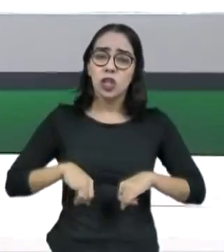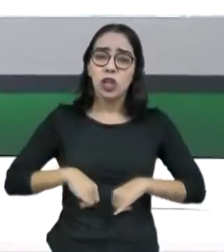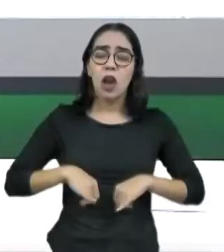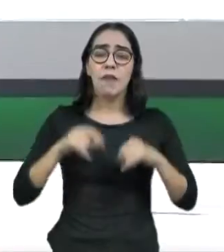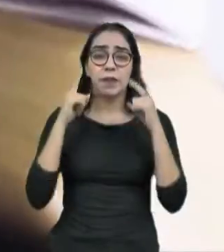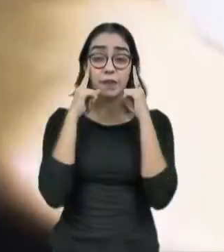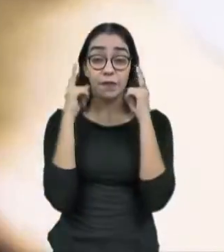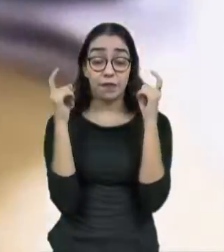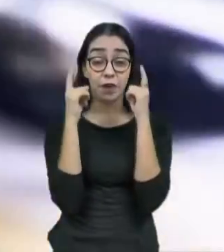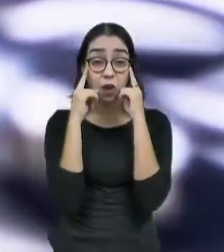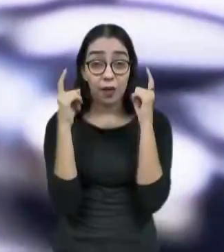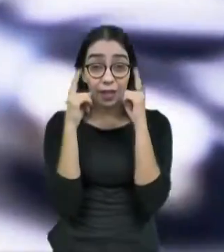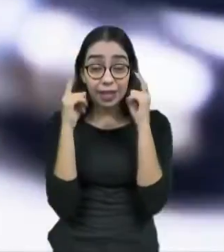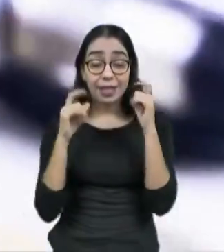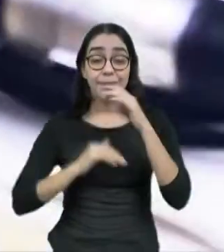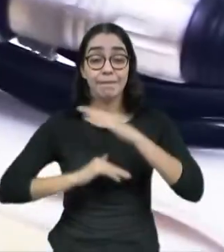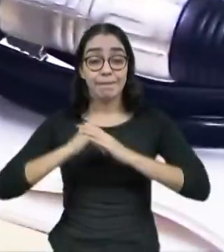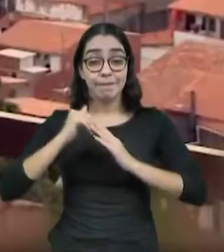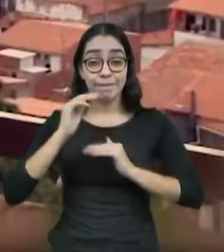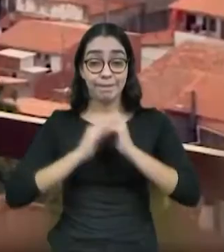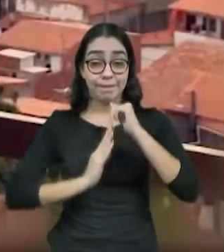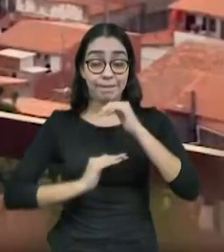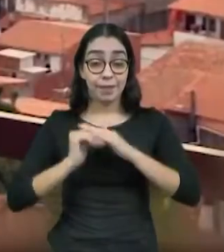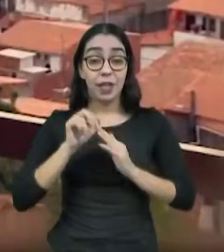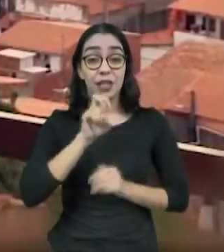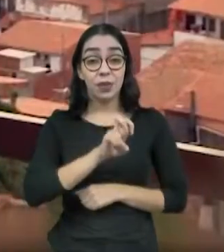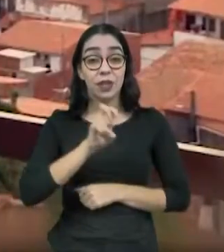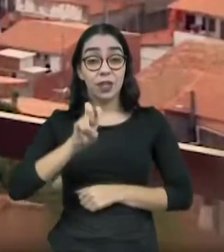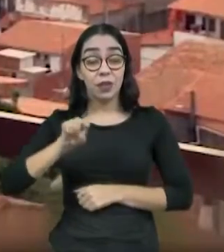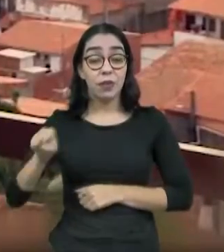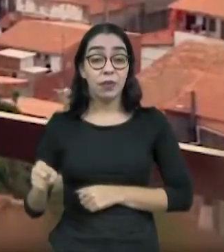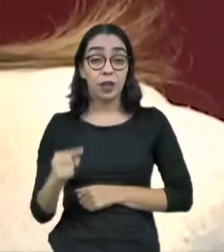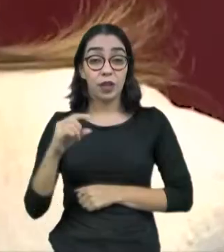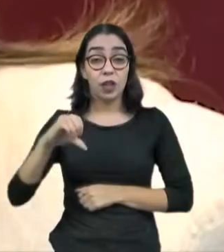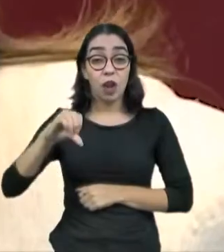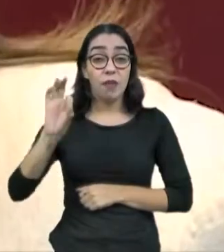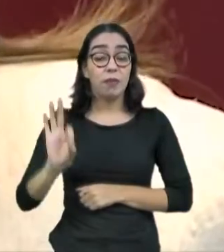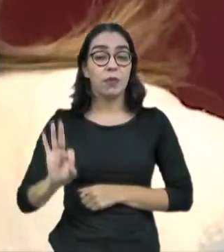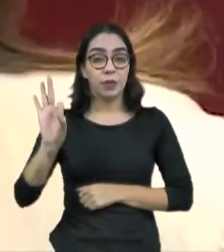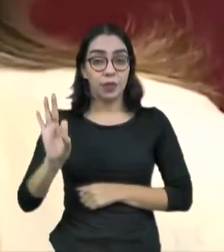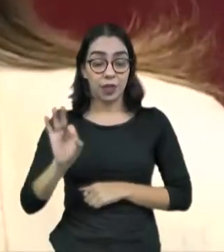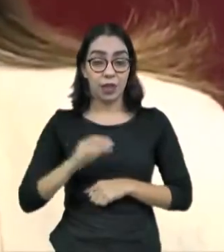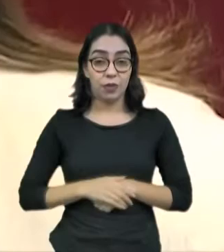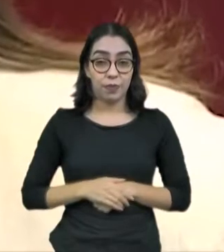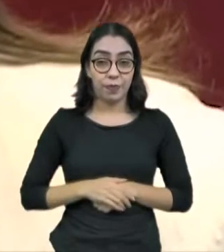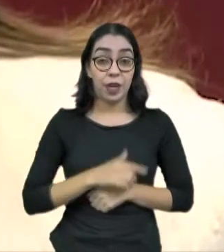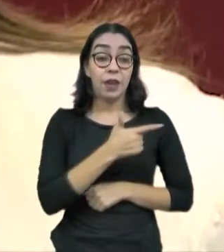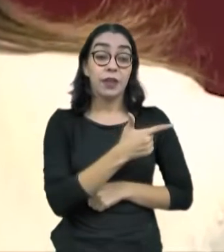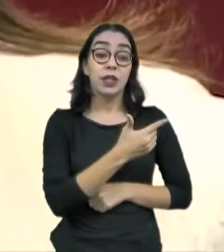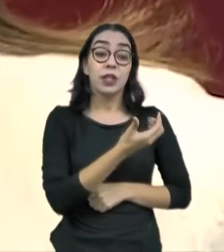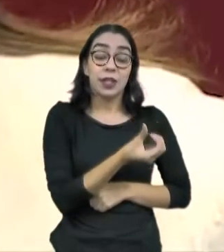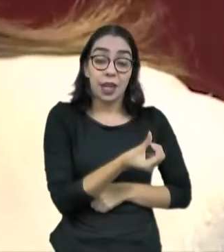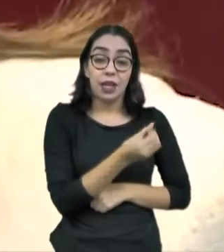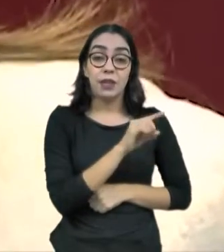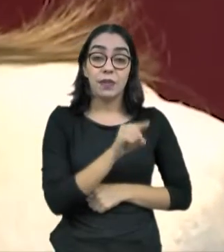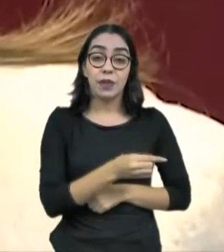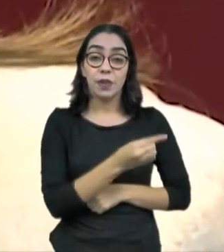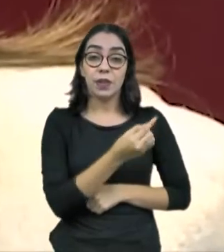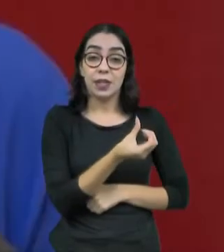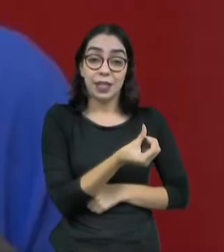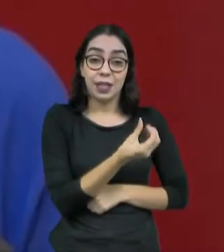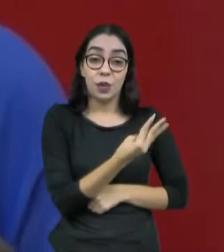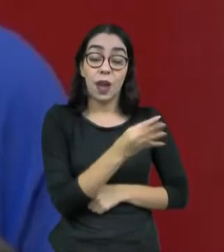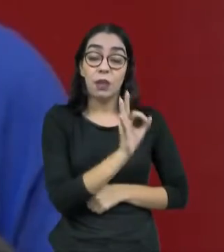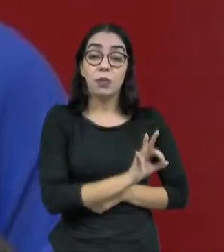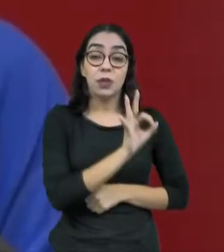55,89% das ocorrências e 26,64% entre as